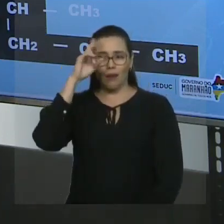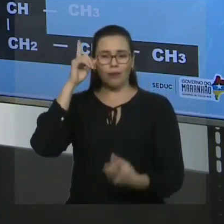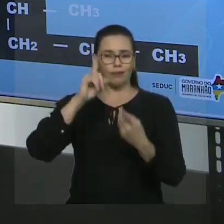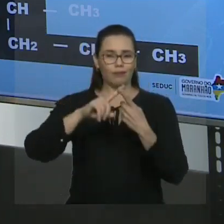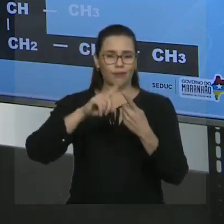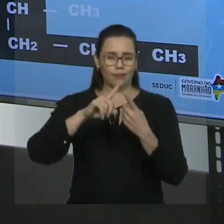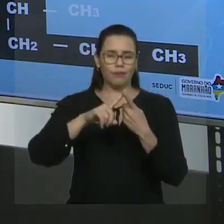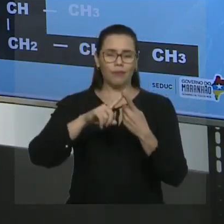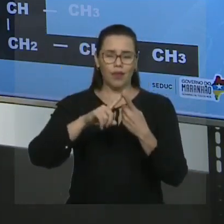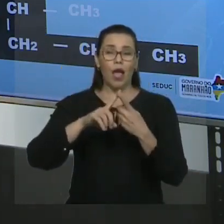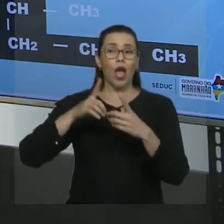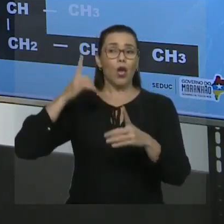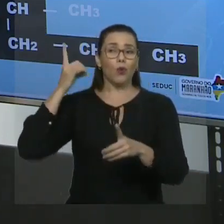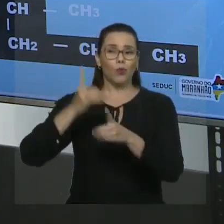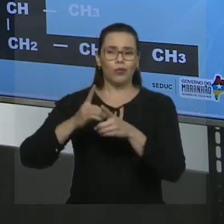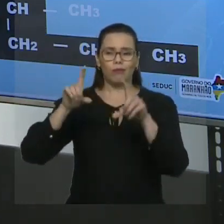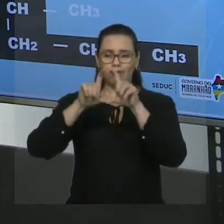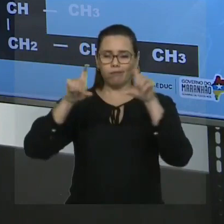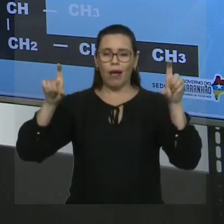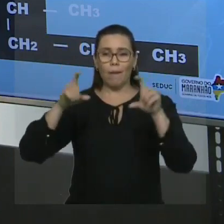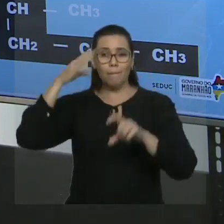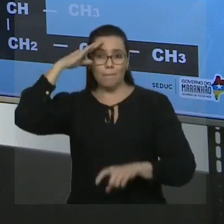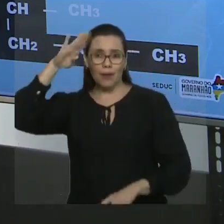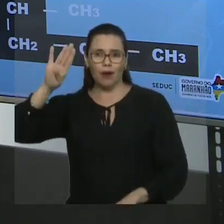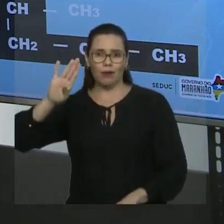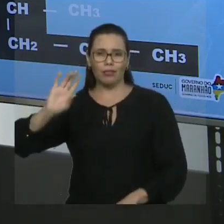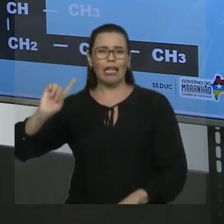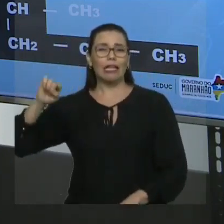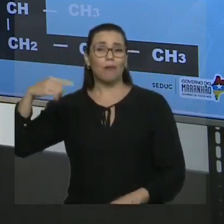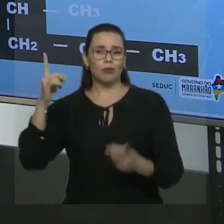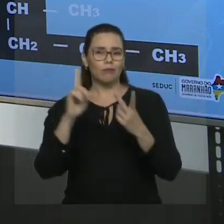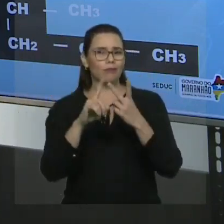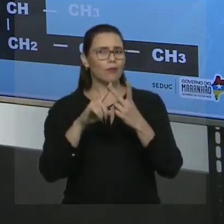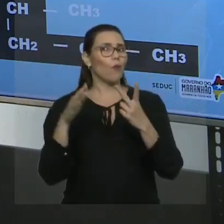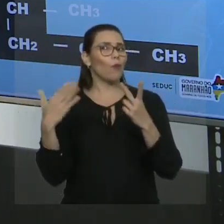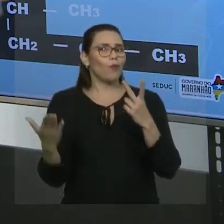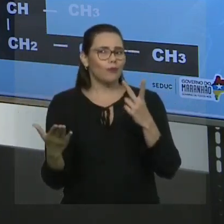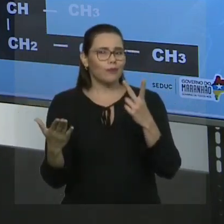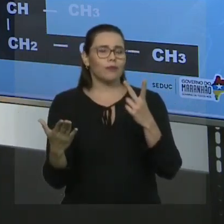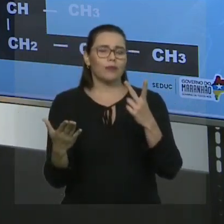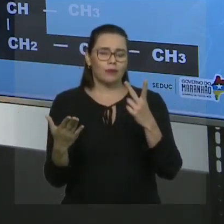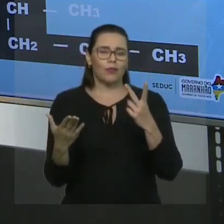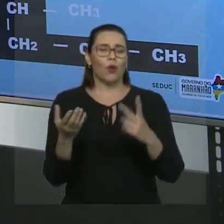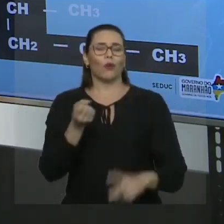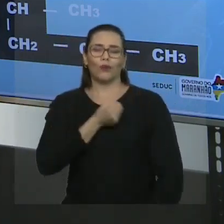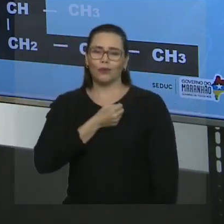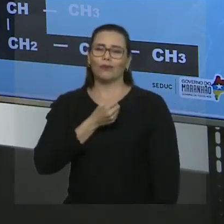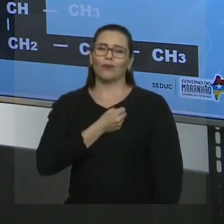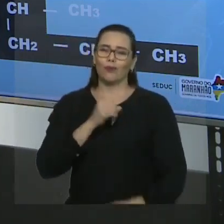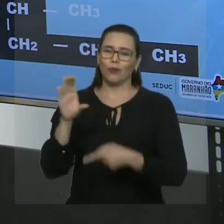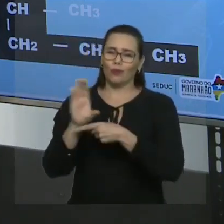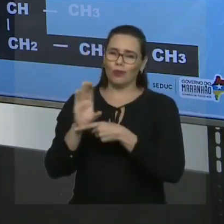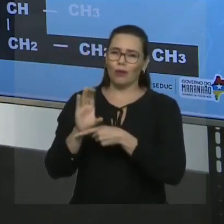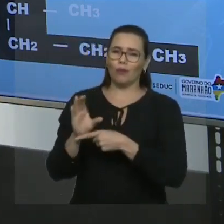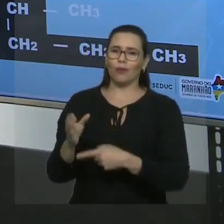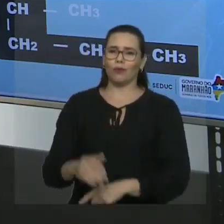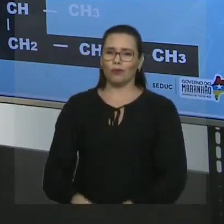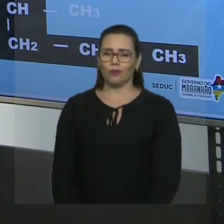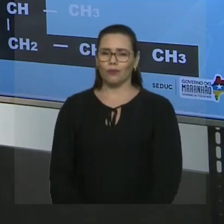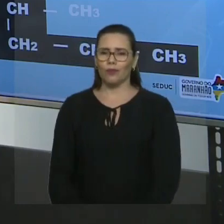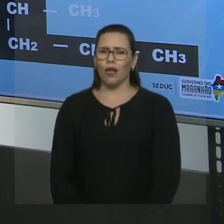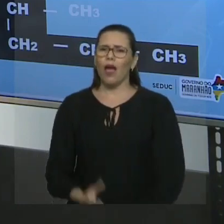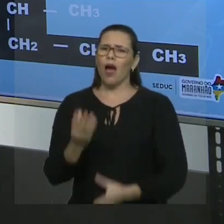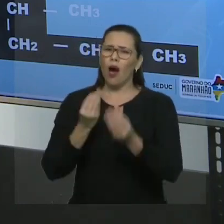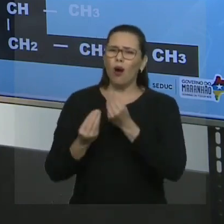Numerar a cadeia principal. E quando você numera a cadeia principal, você vai numerar de uma das extremidades. E qual é o critério de